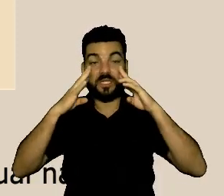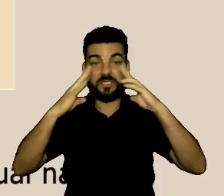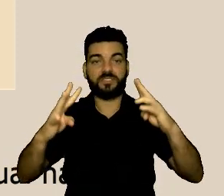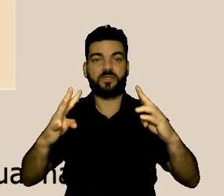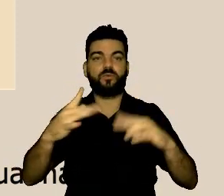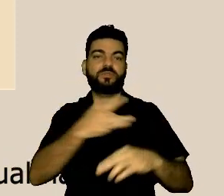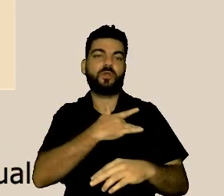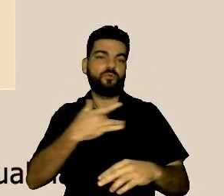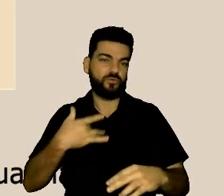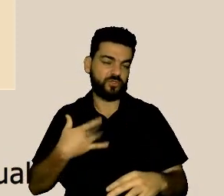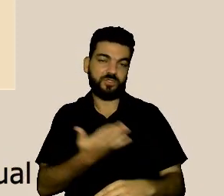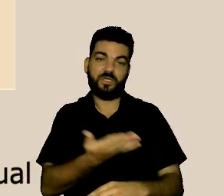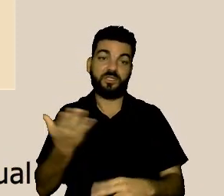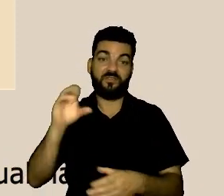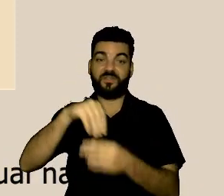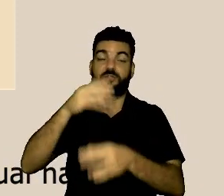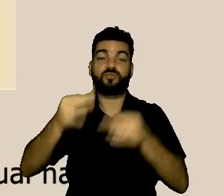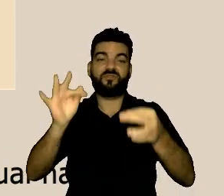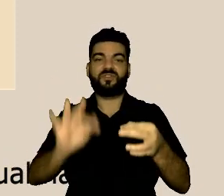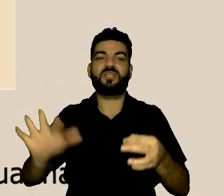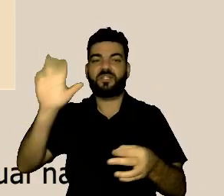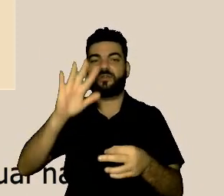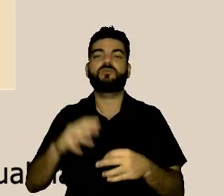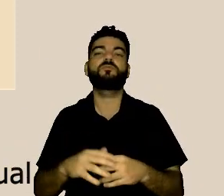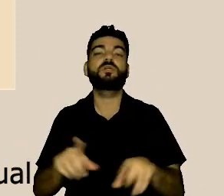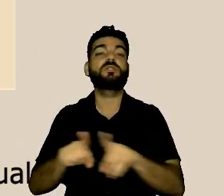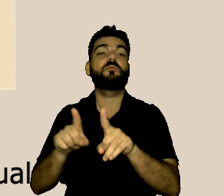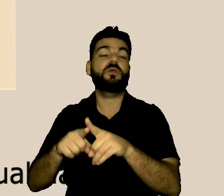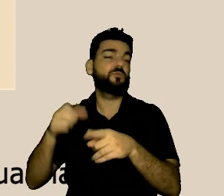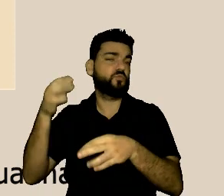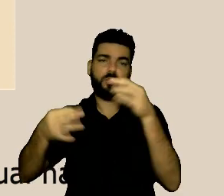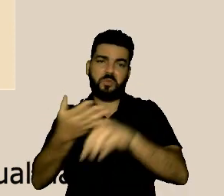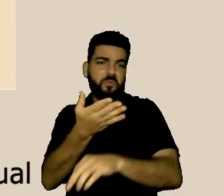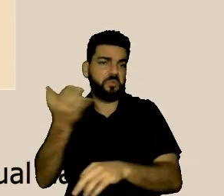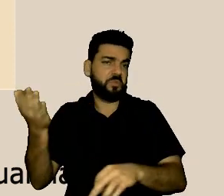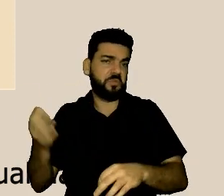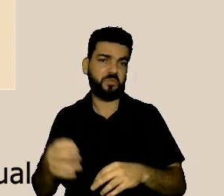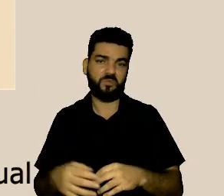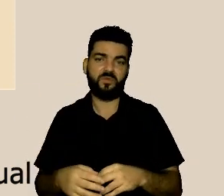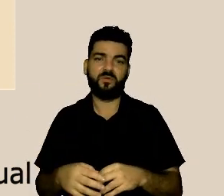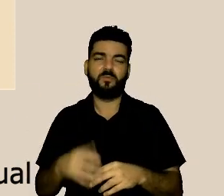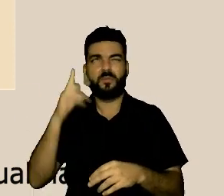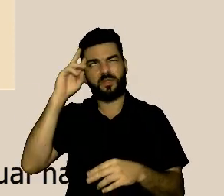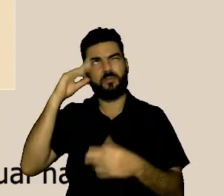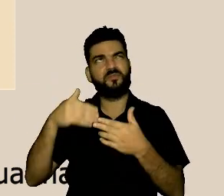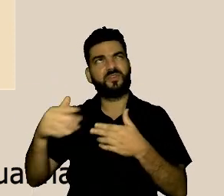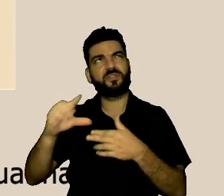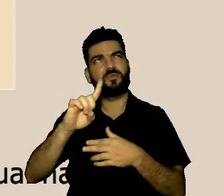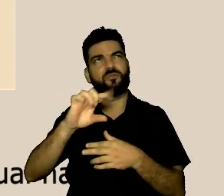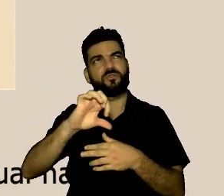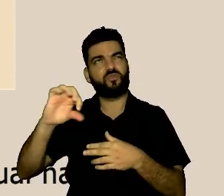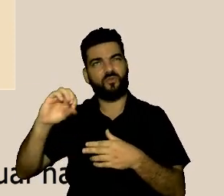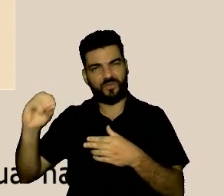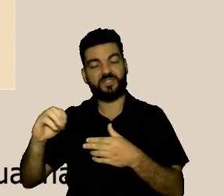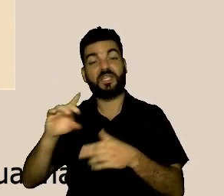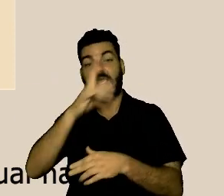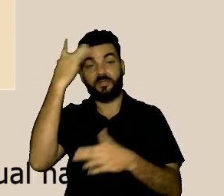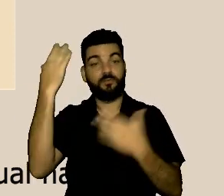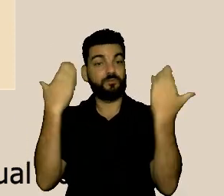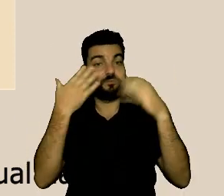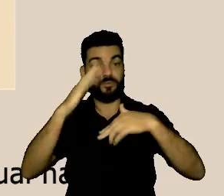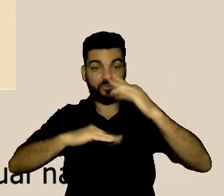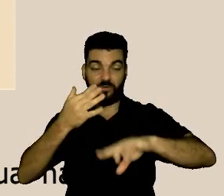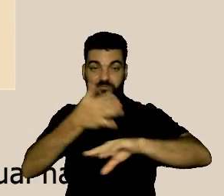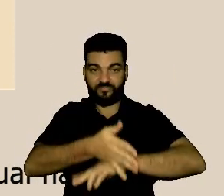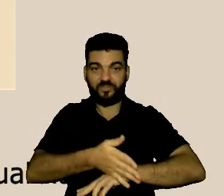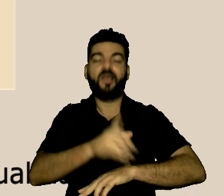que é feita na Justiça Federal, assim como no Tribunal, nos anos 90, com a entrada dessas profissionais, um trabalho